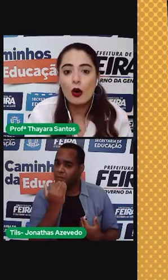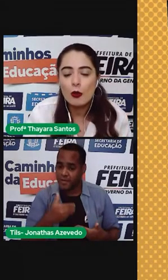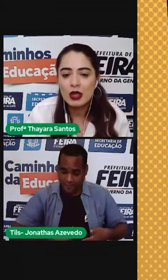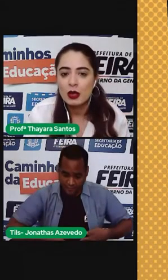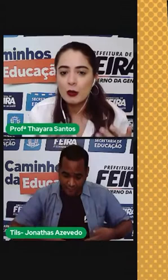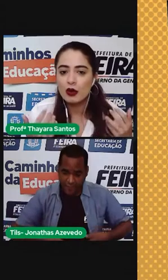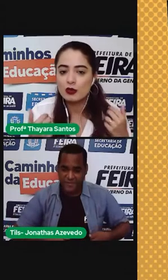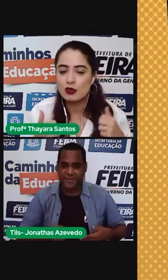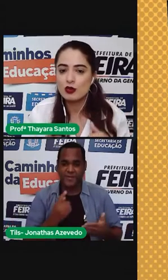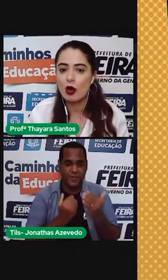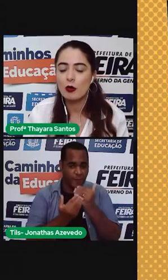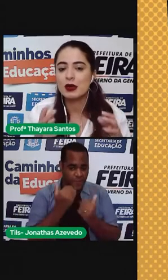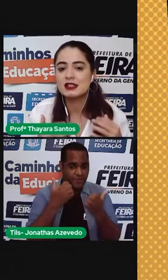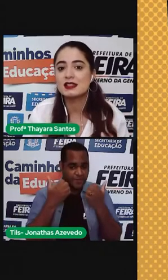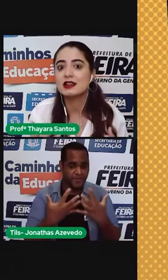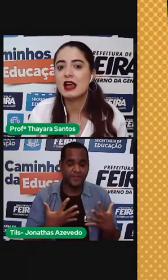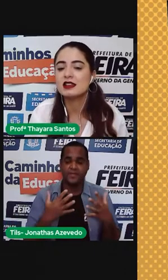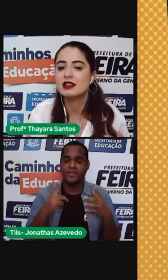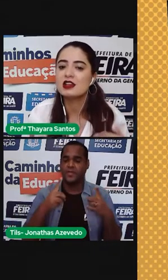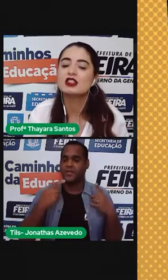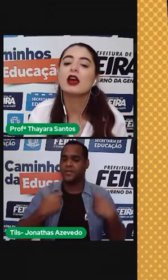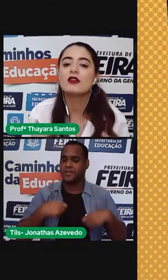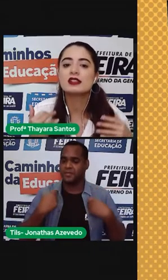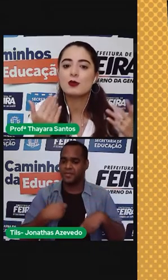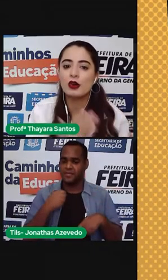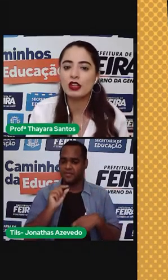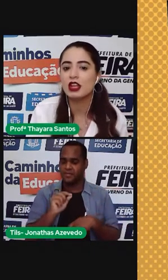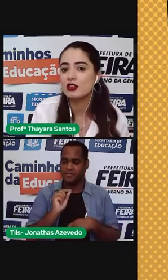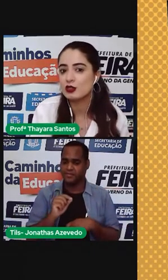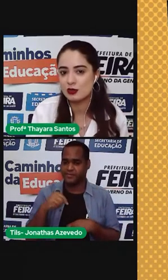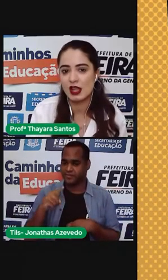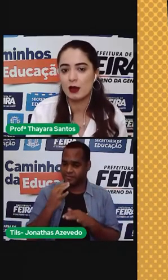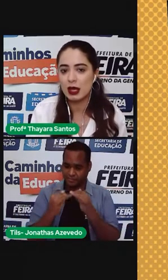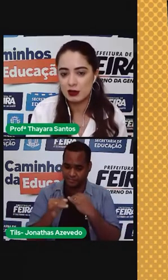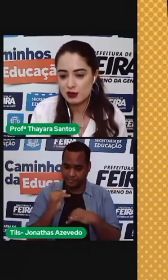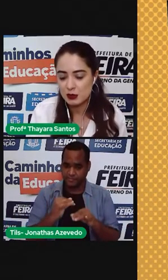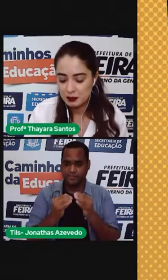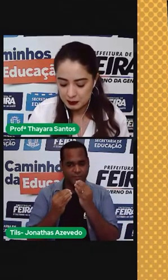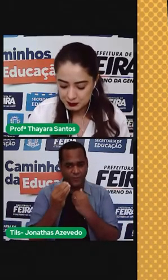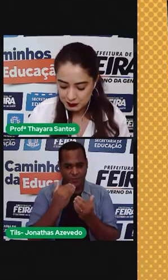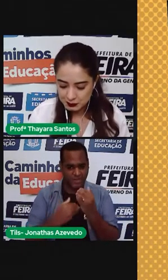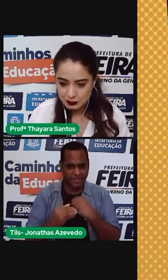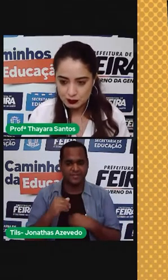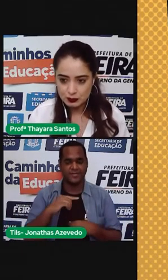come, porque o nosso corpo precisa dessa energia que vai ser proveniente dos alimentos.